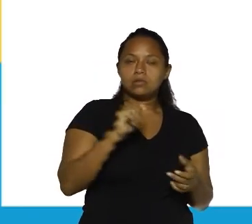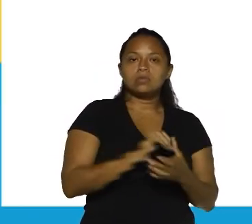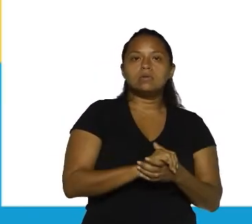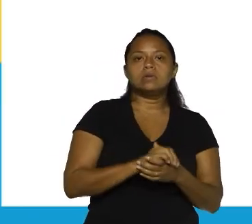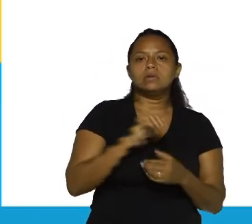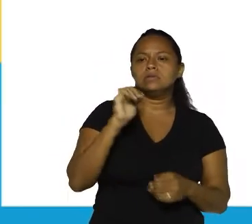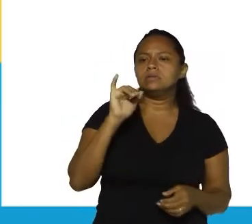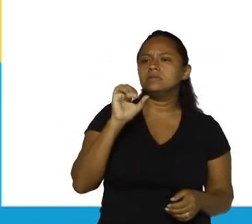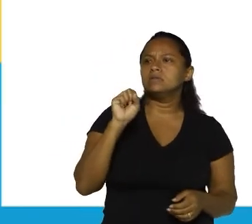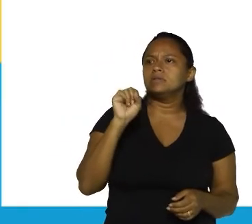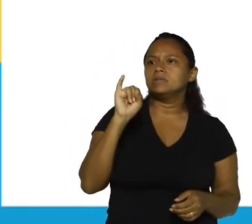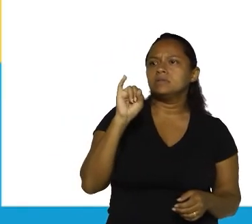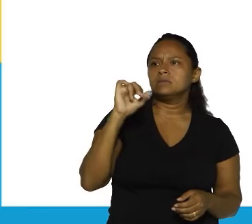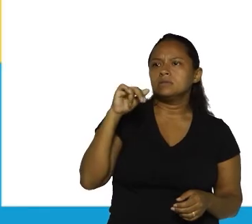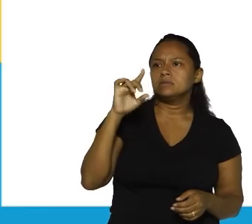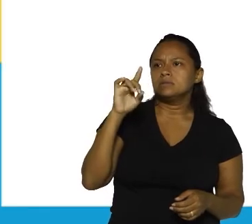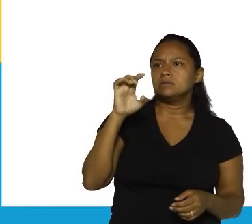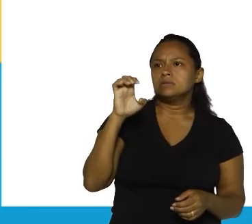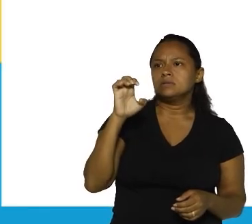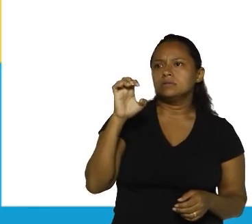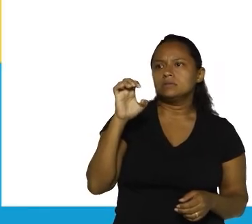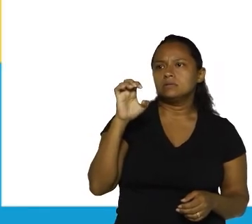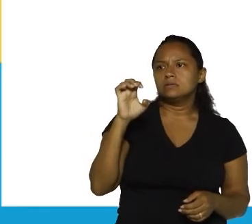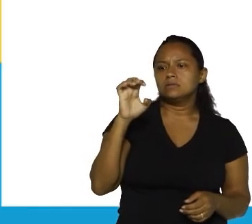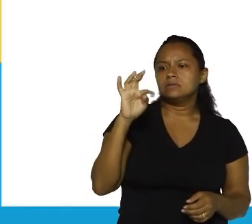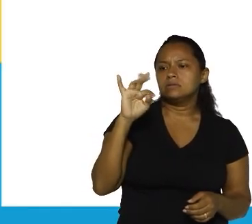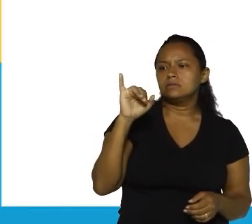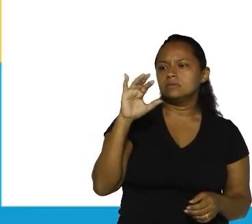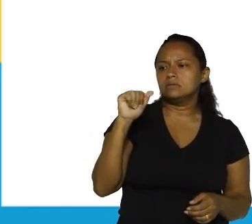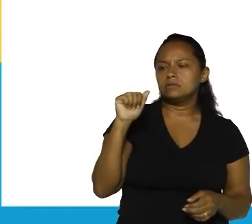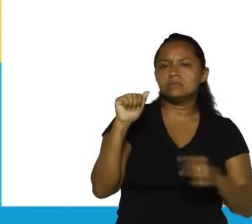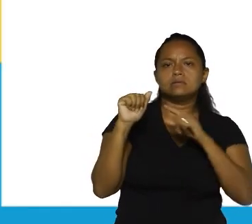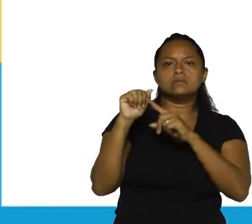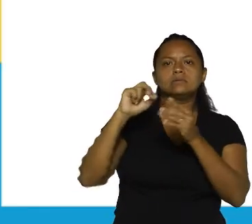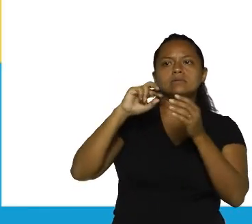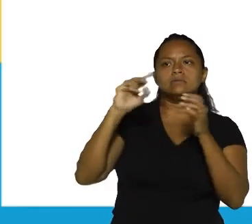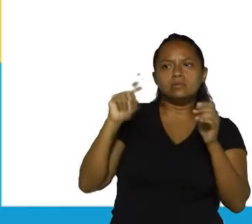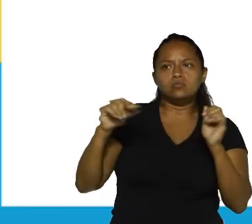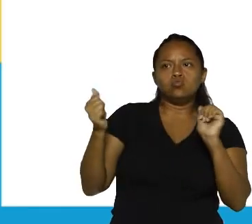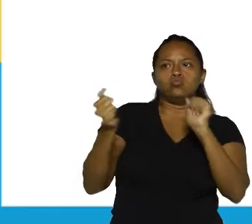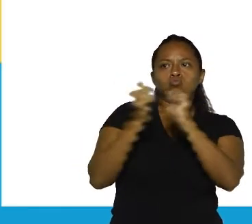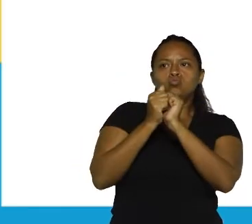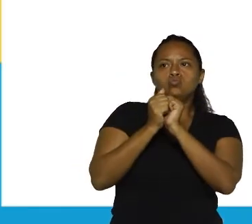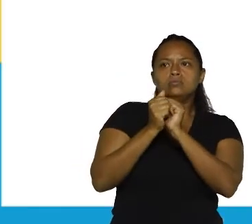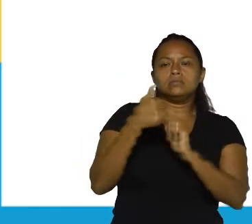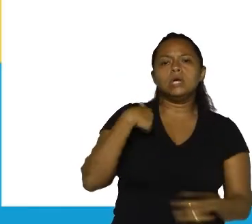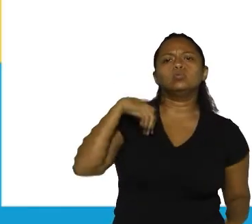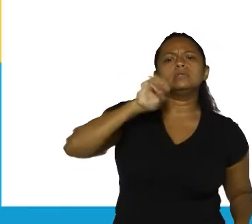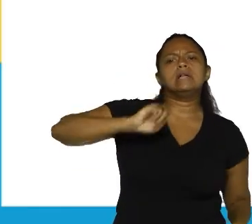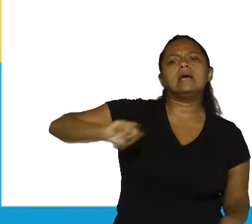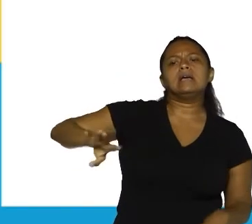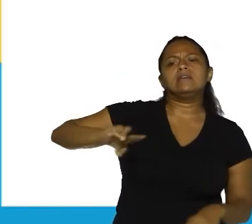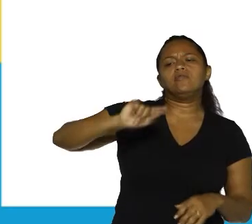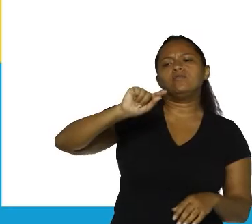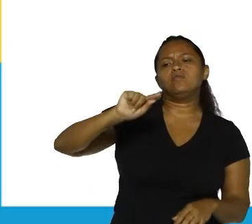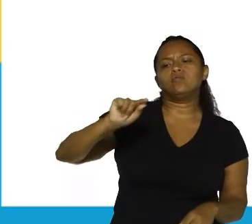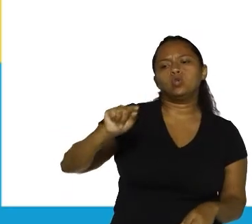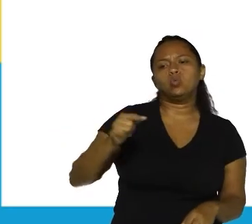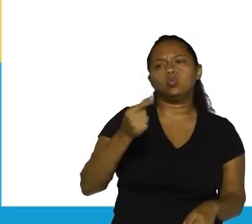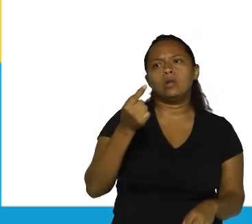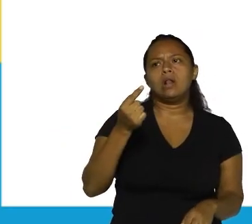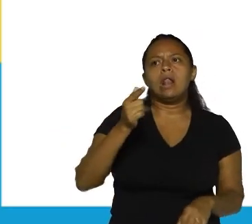Sindeto significa conectivo, conjunção. Então, sindética é com conectivo. Quando eu digo, eu saí, vírgula,